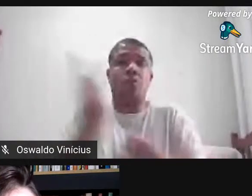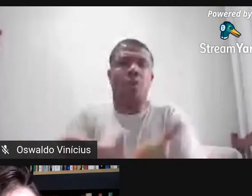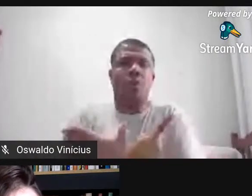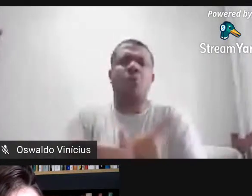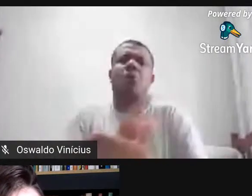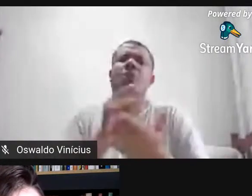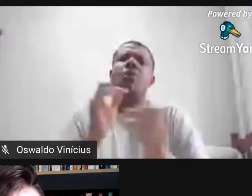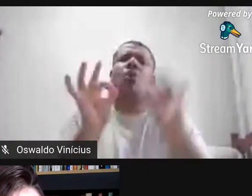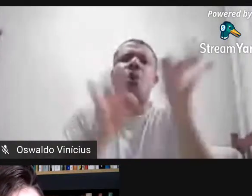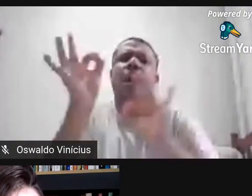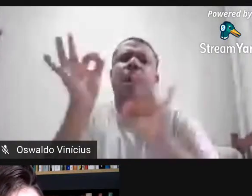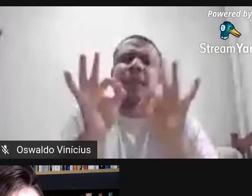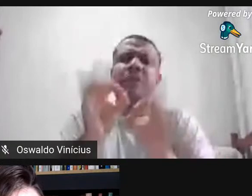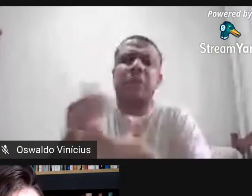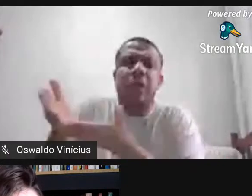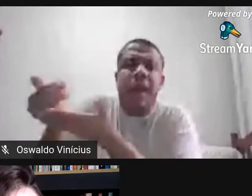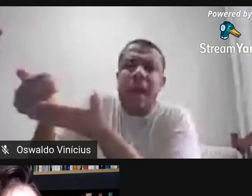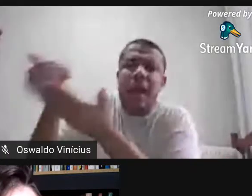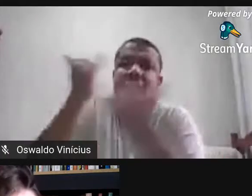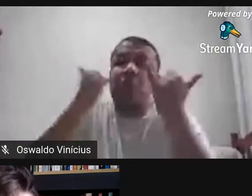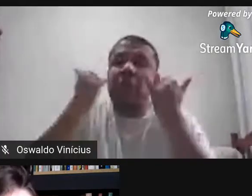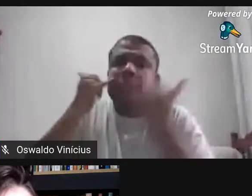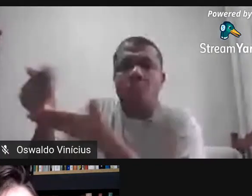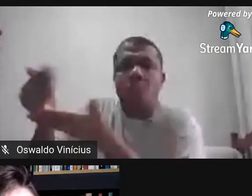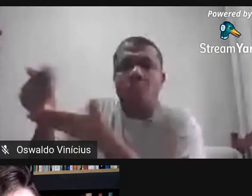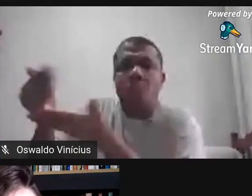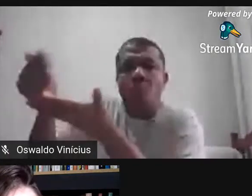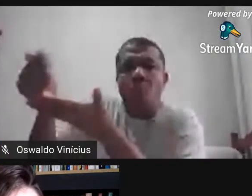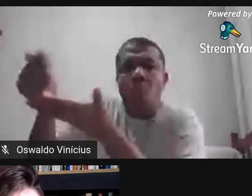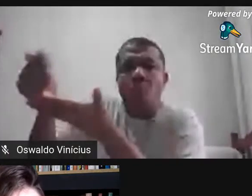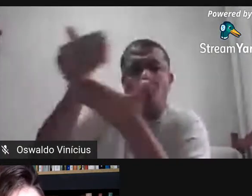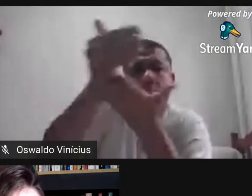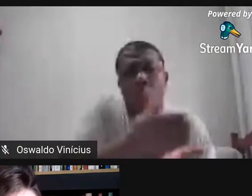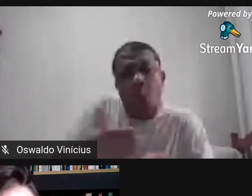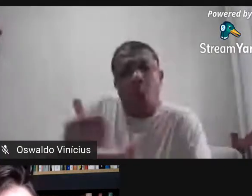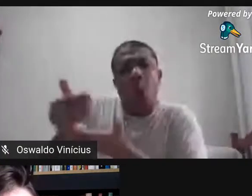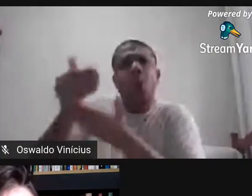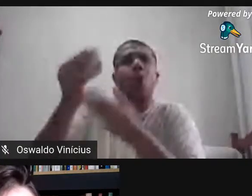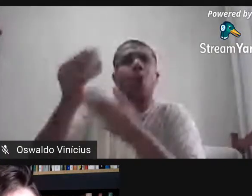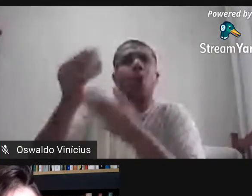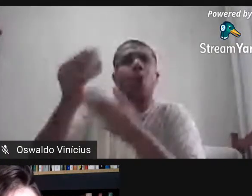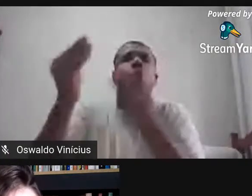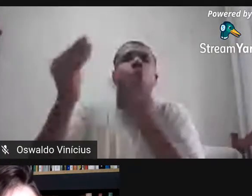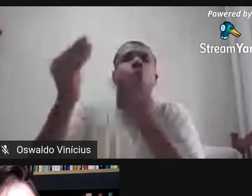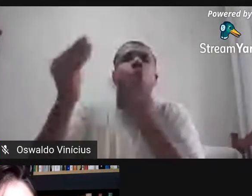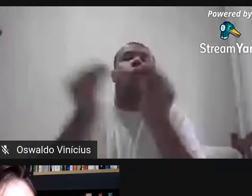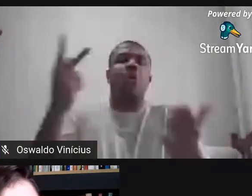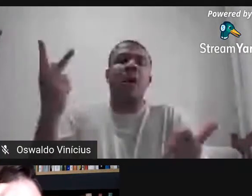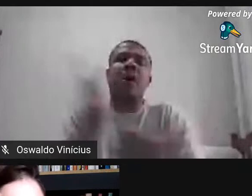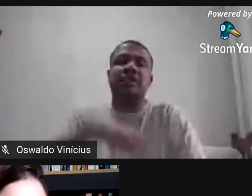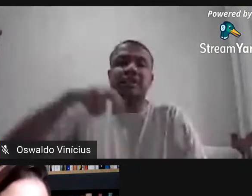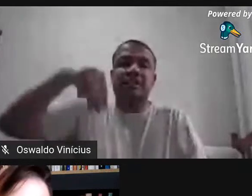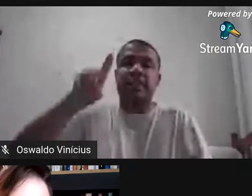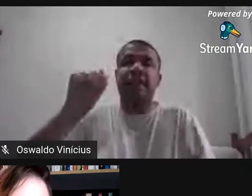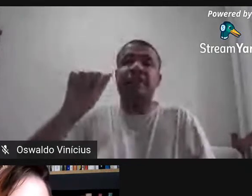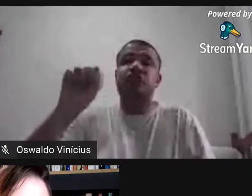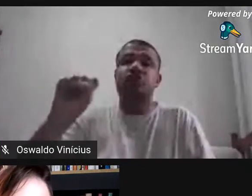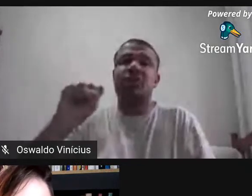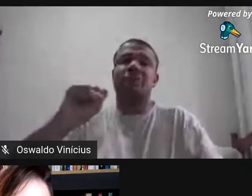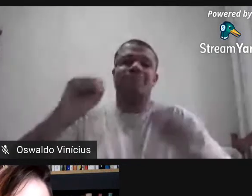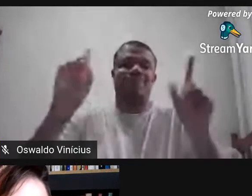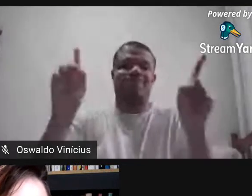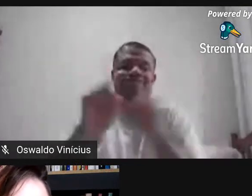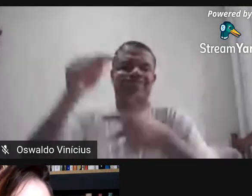com textos fundadores sobre a noção de intermedialidade. Então, uma das funções aí do trabalho